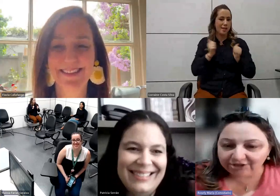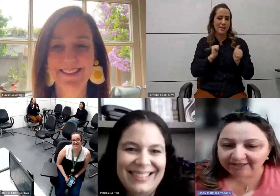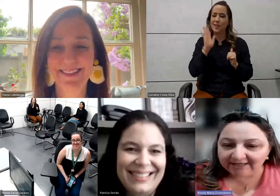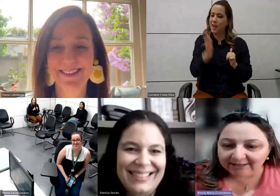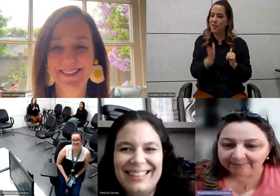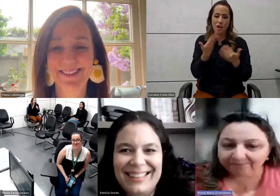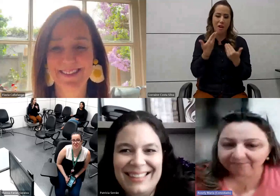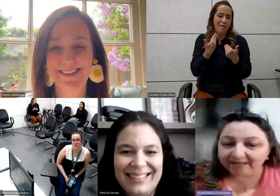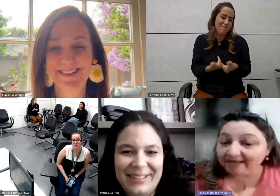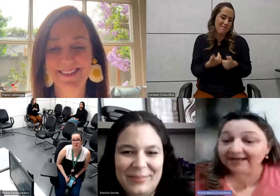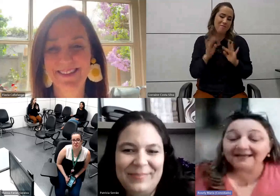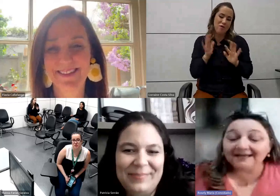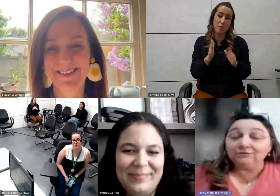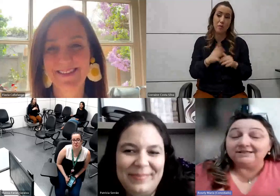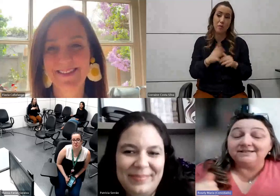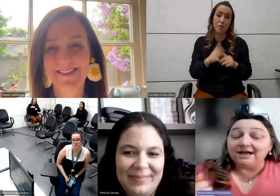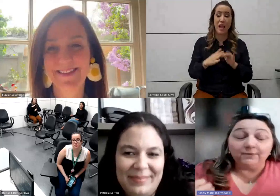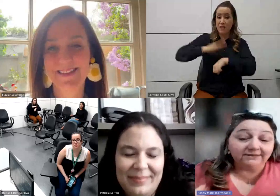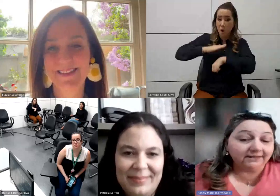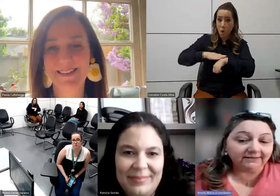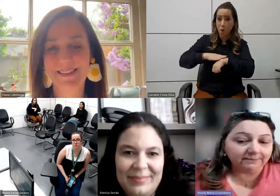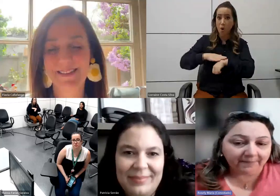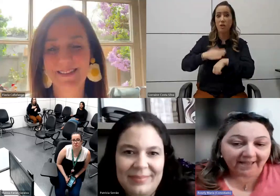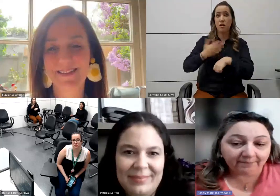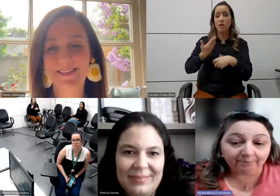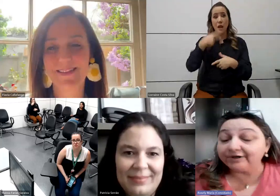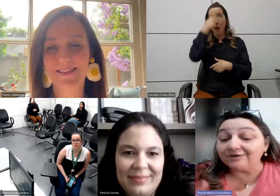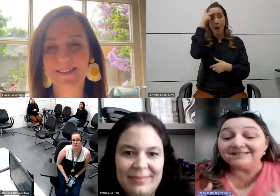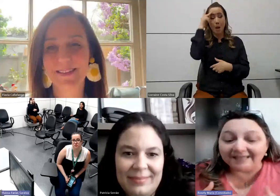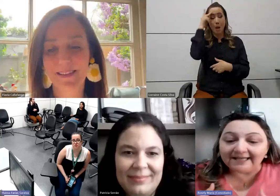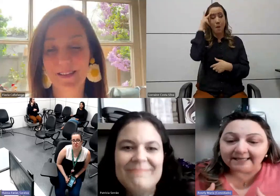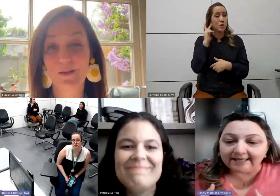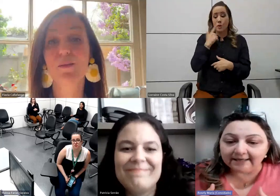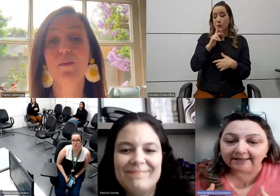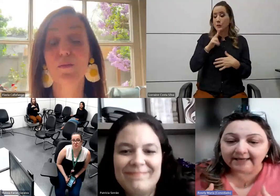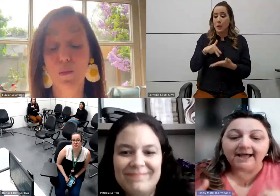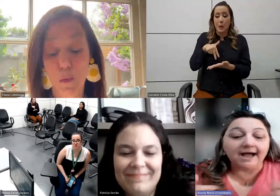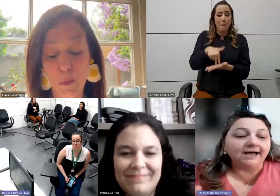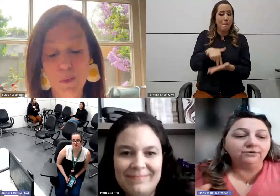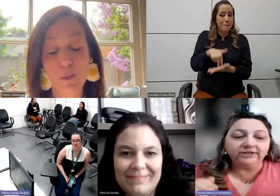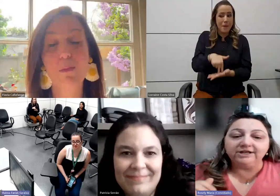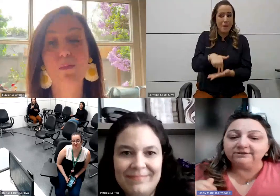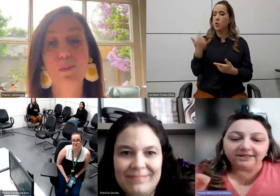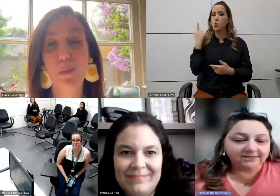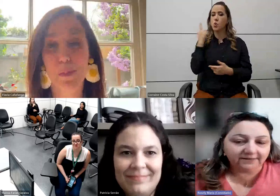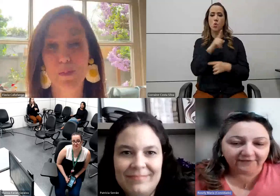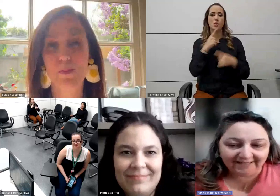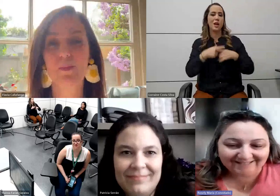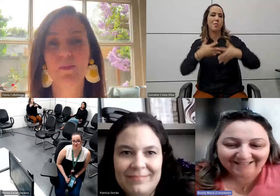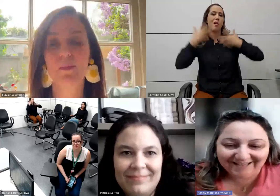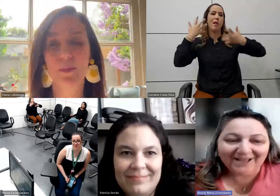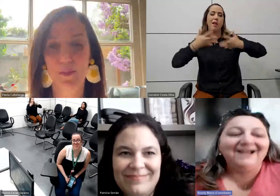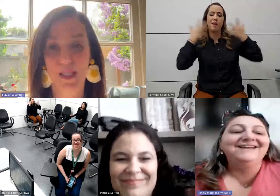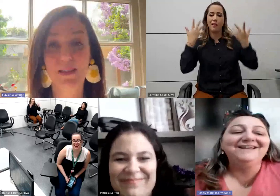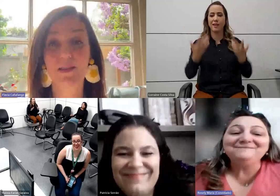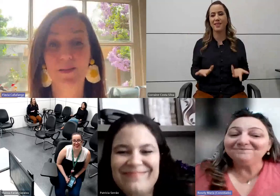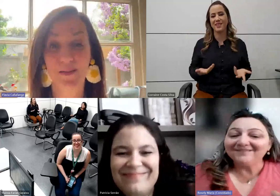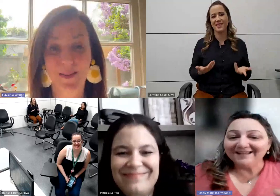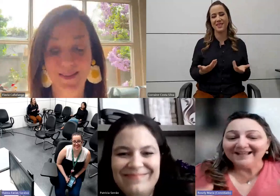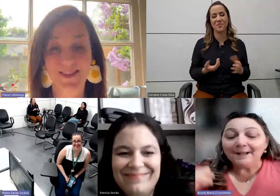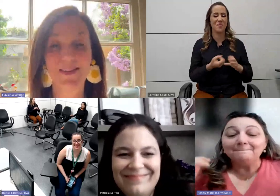chega no dia e ela não está se aguentando em pé por causa da alegria. Raro não tem direito nem de ser feliz.